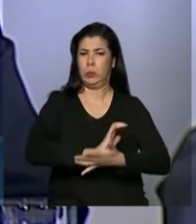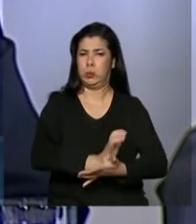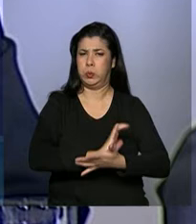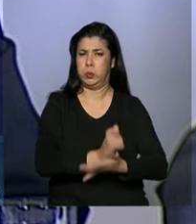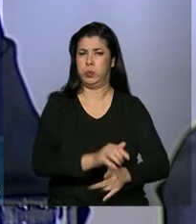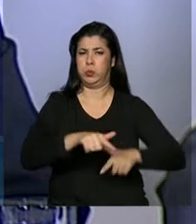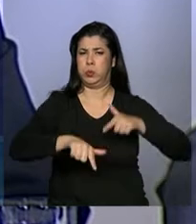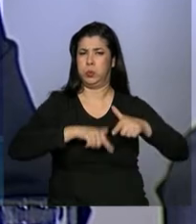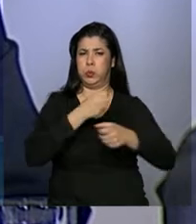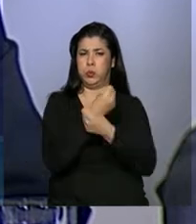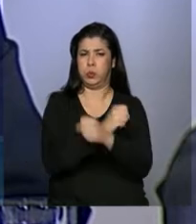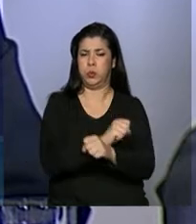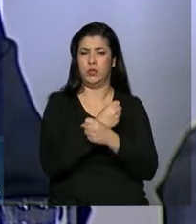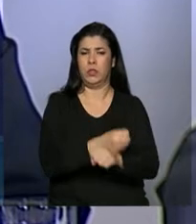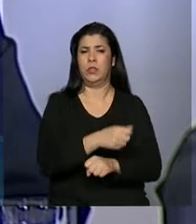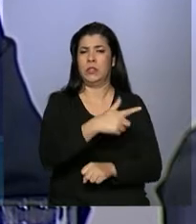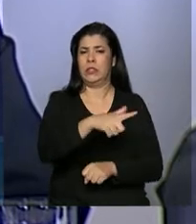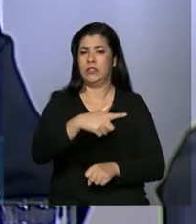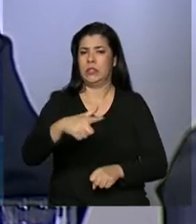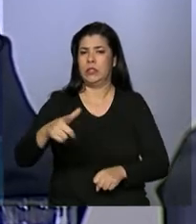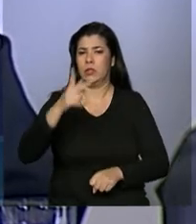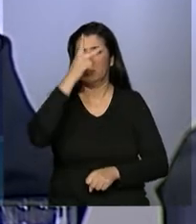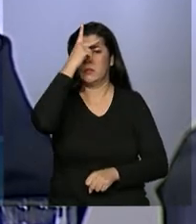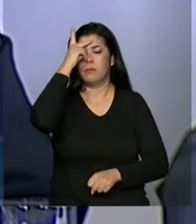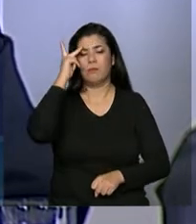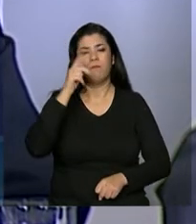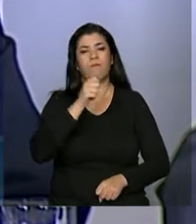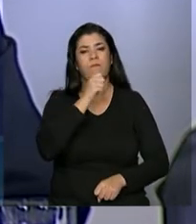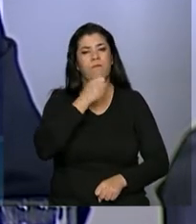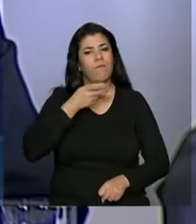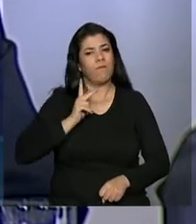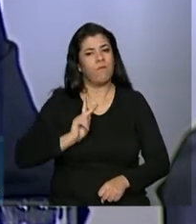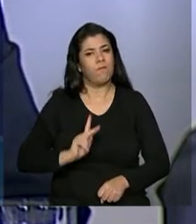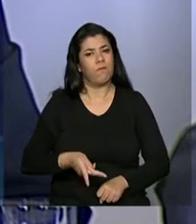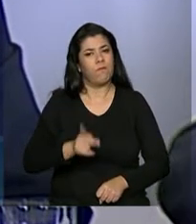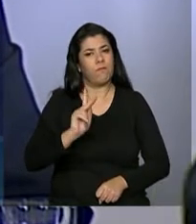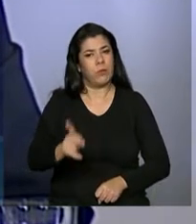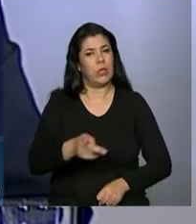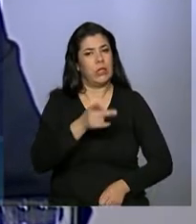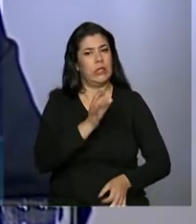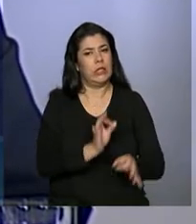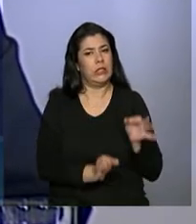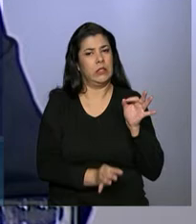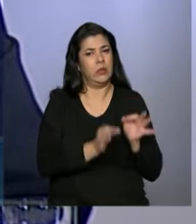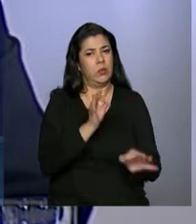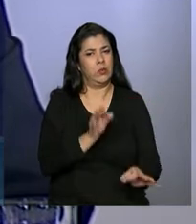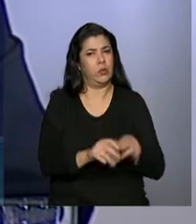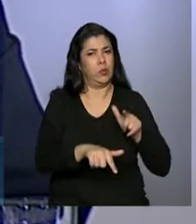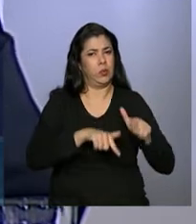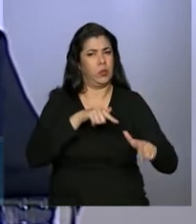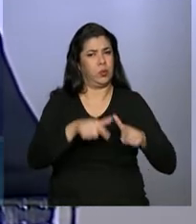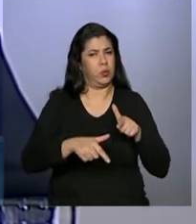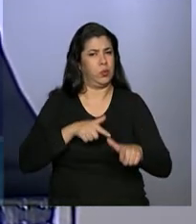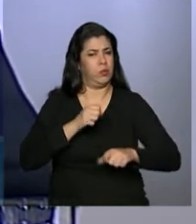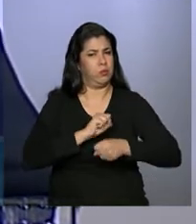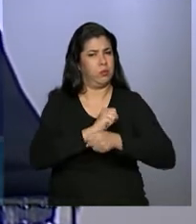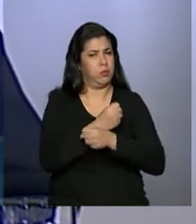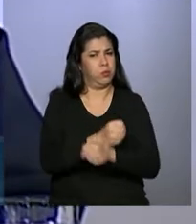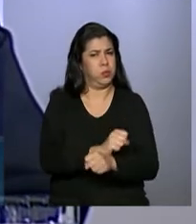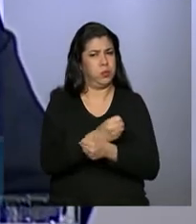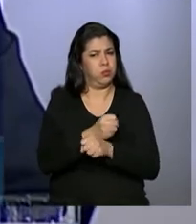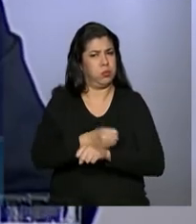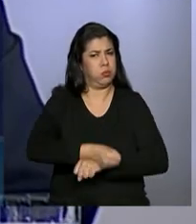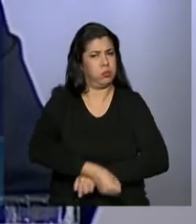Mas milhares ainda estão sob o jugo da exploração. Os auditores